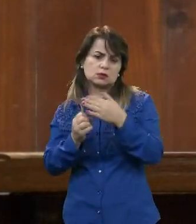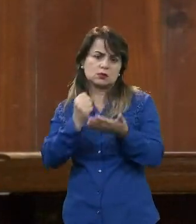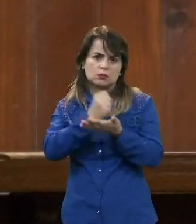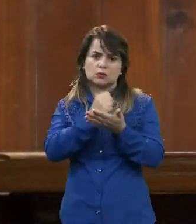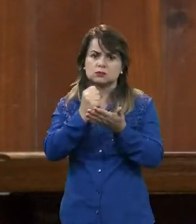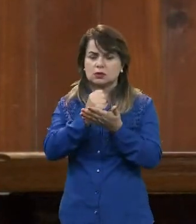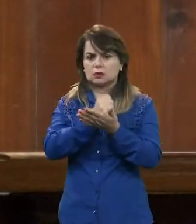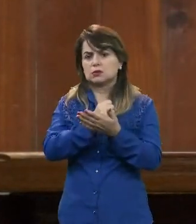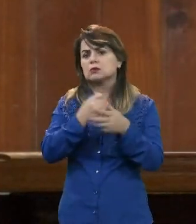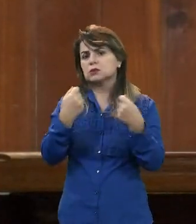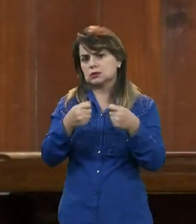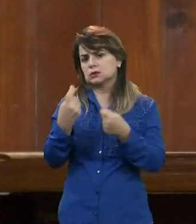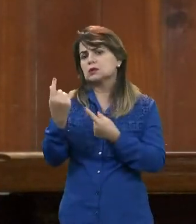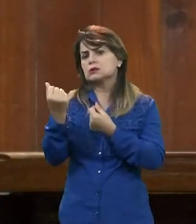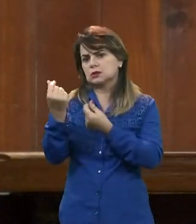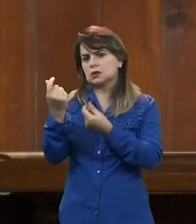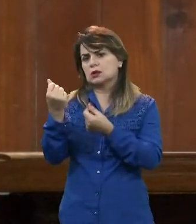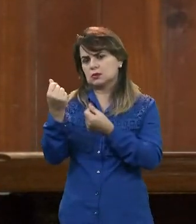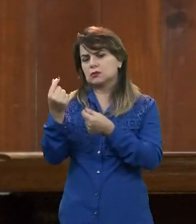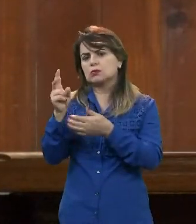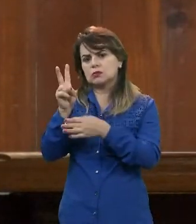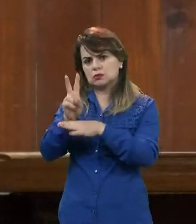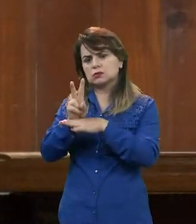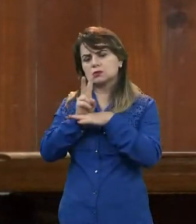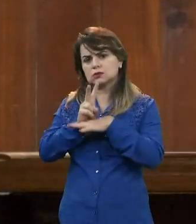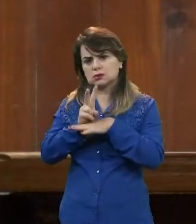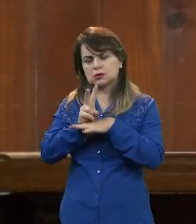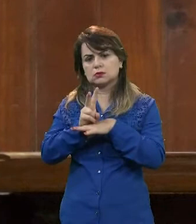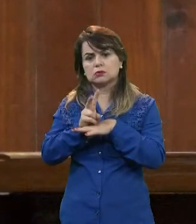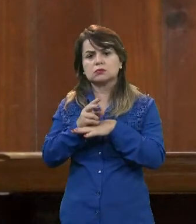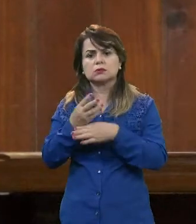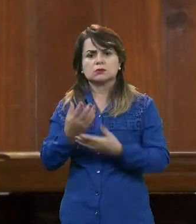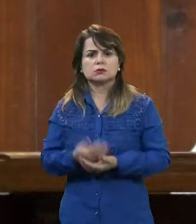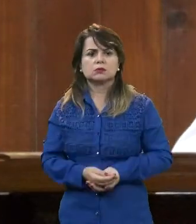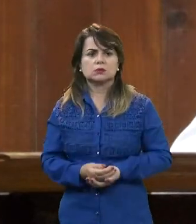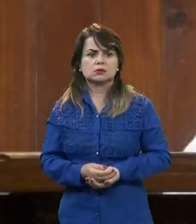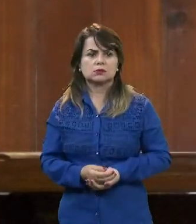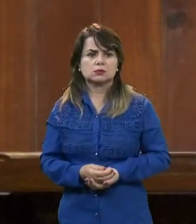de legislação própria. Então, nós não podemos infringir isso, nenhuma instituição pode.